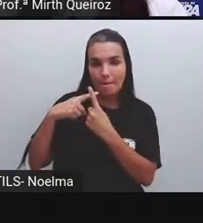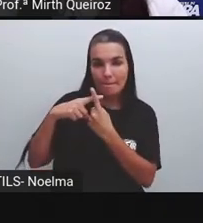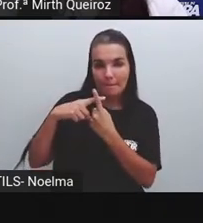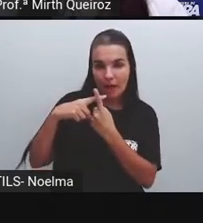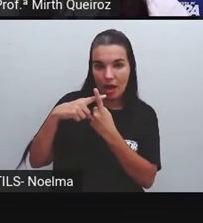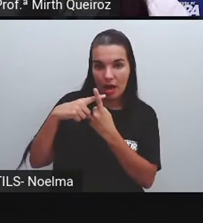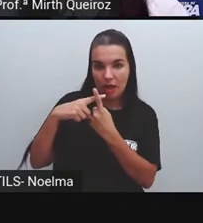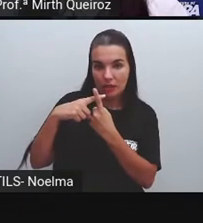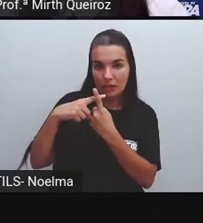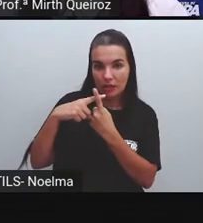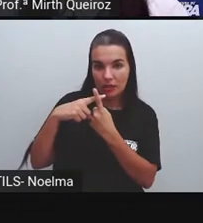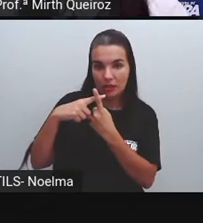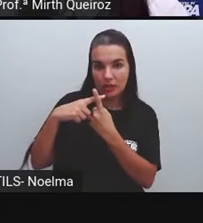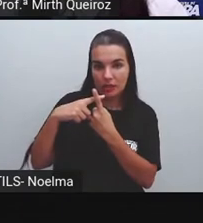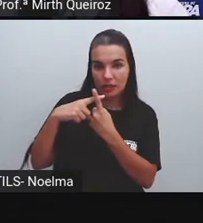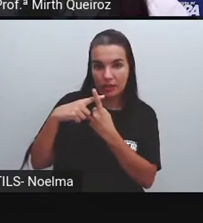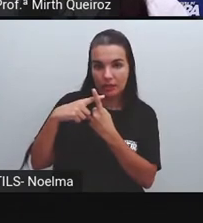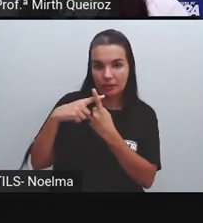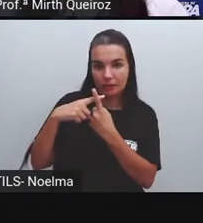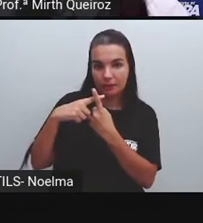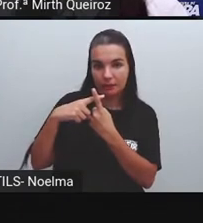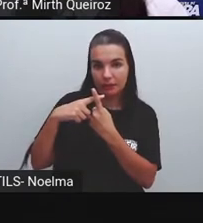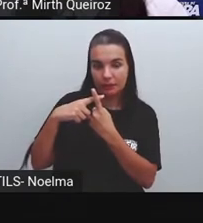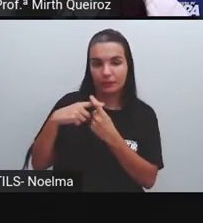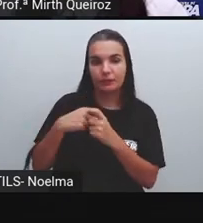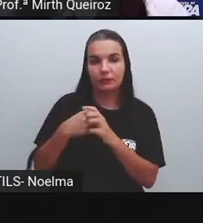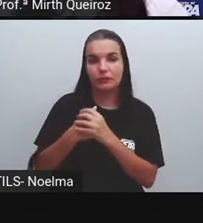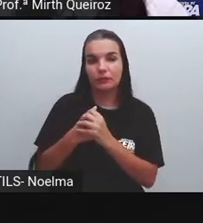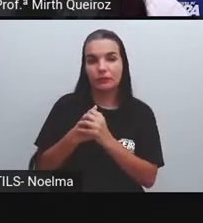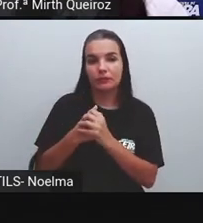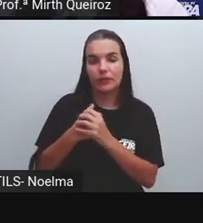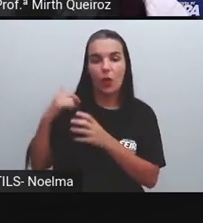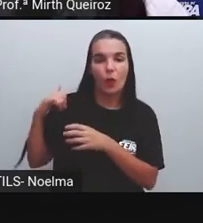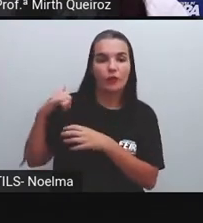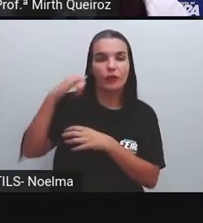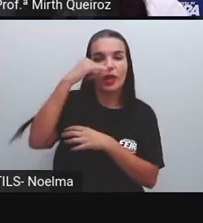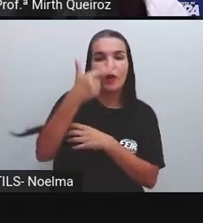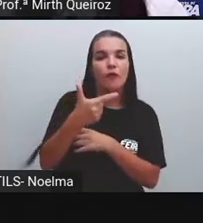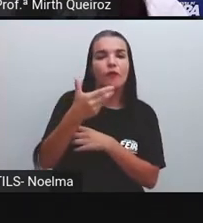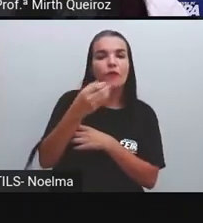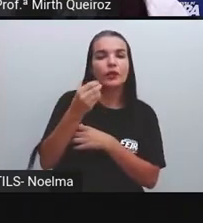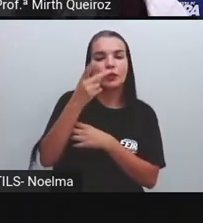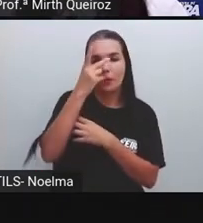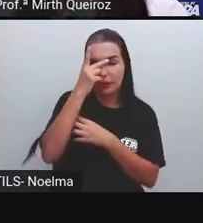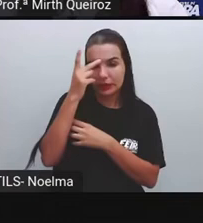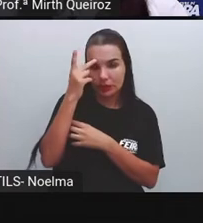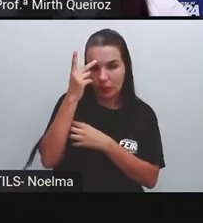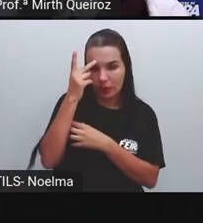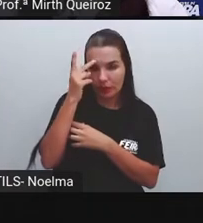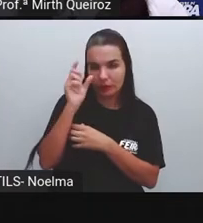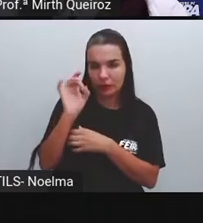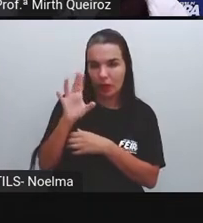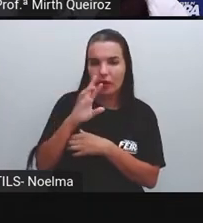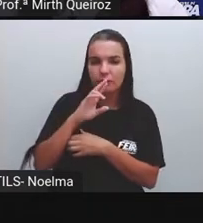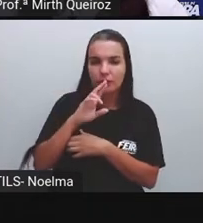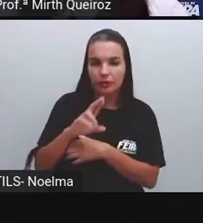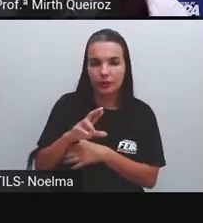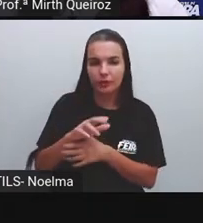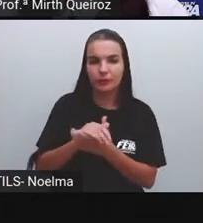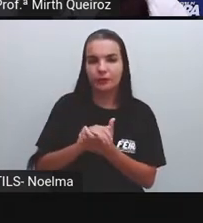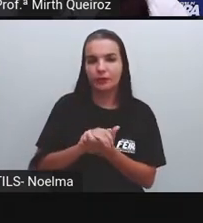mais para avião foram 20 pessoas que responderam.